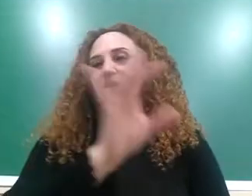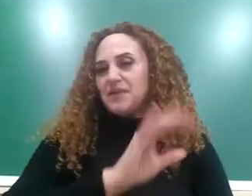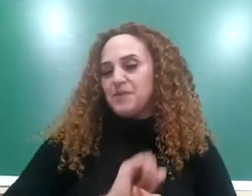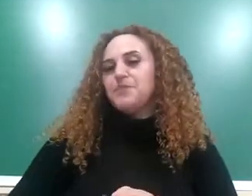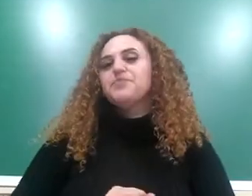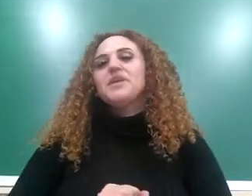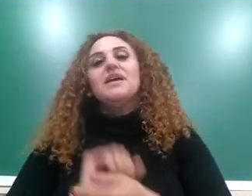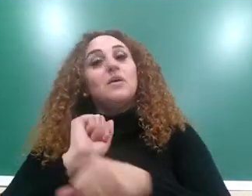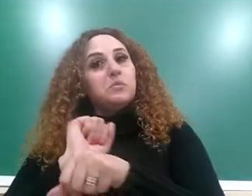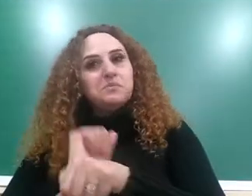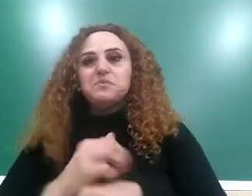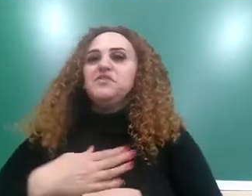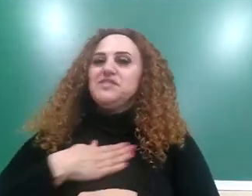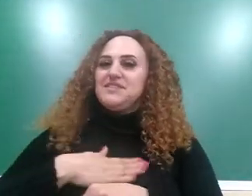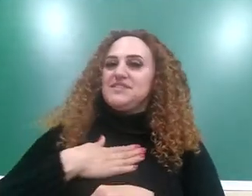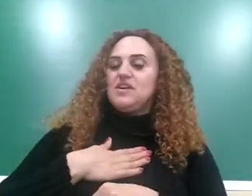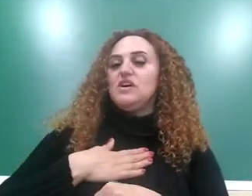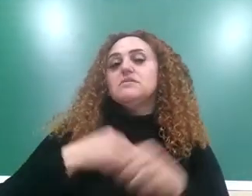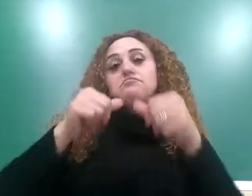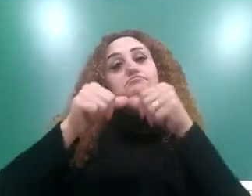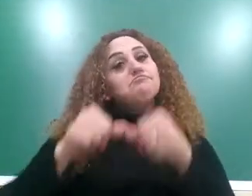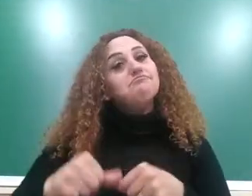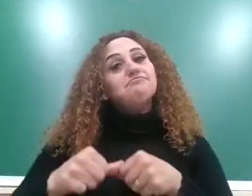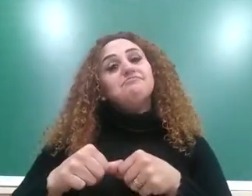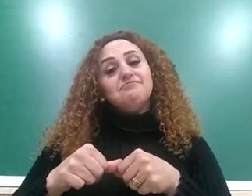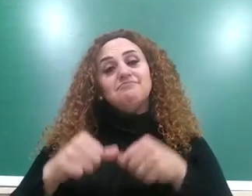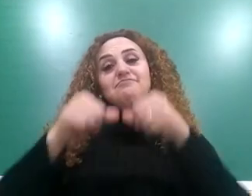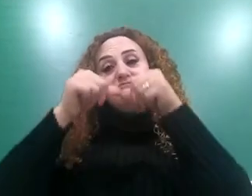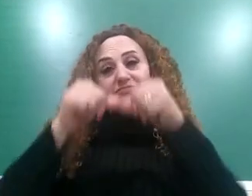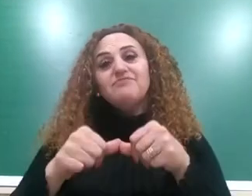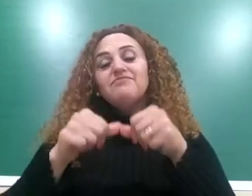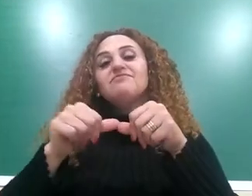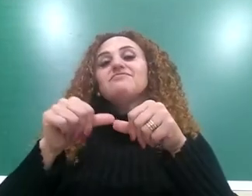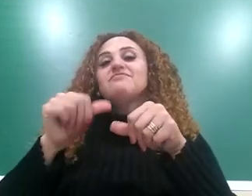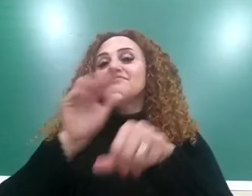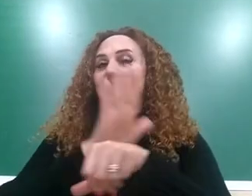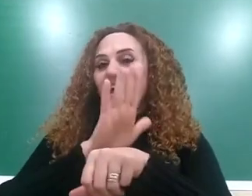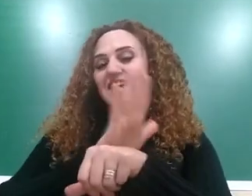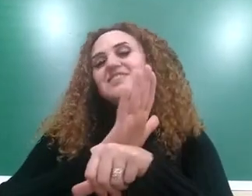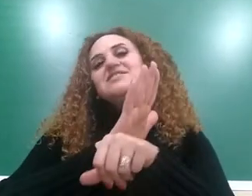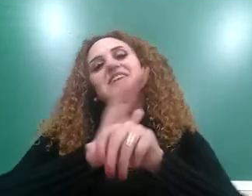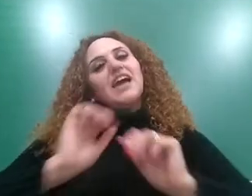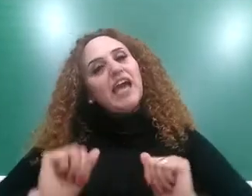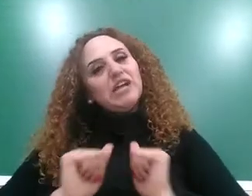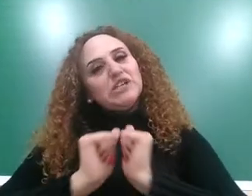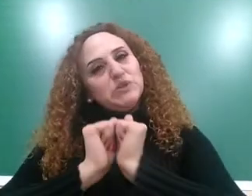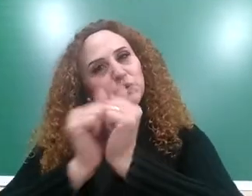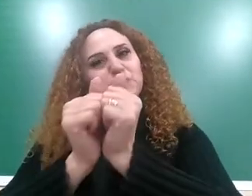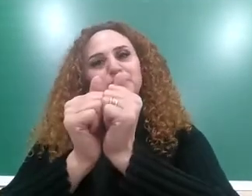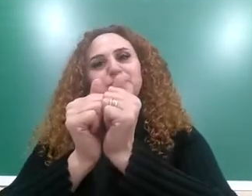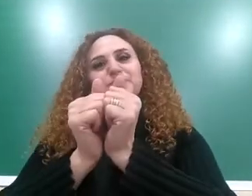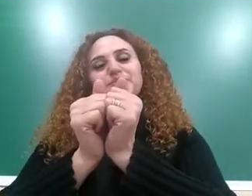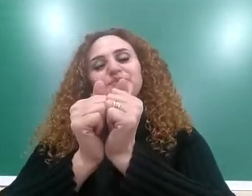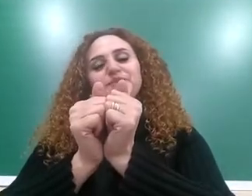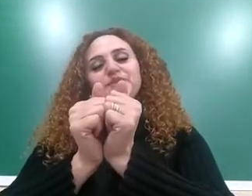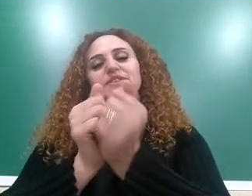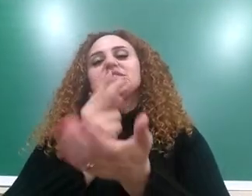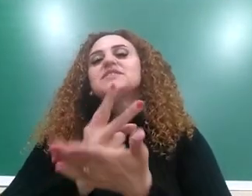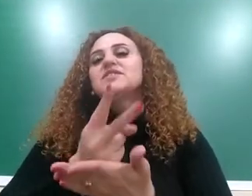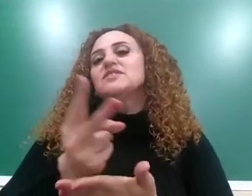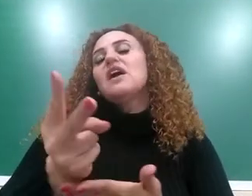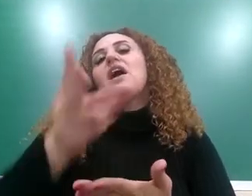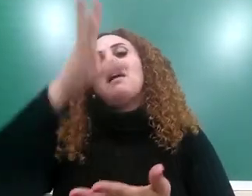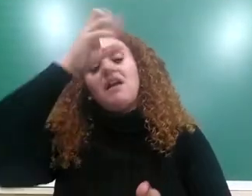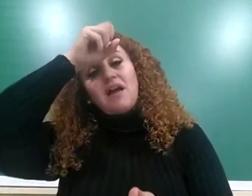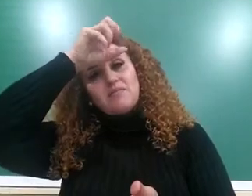gostem e estou aqui para a gente traçar esse caminho juntos e para que possamos aprender